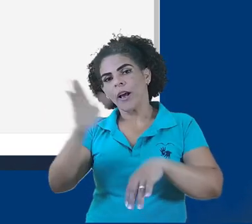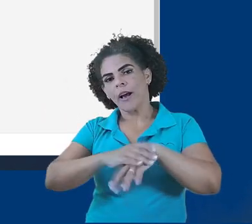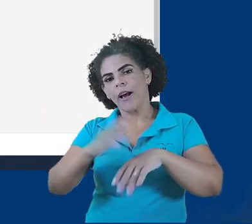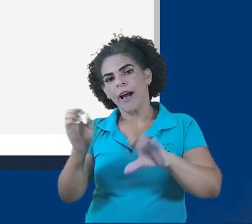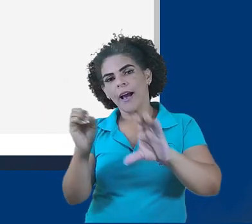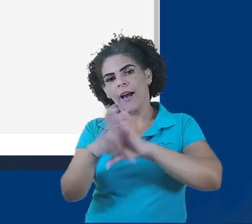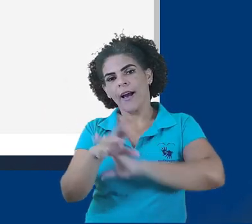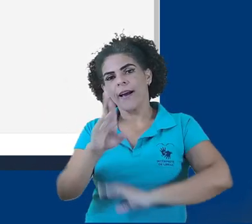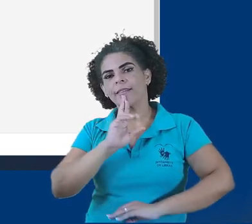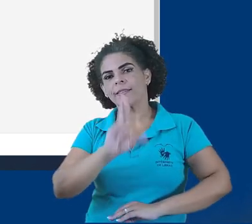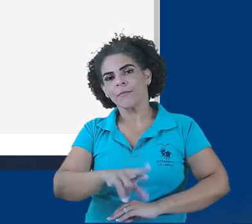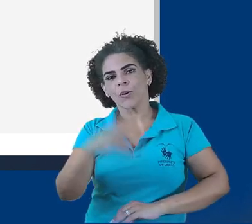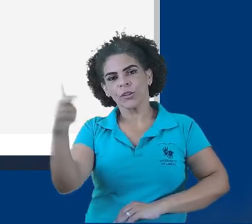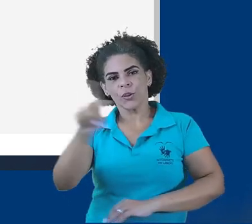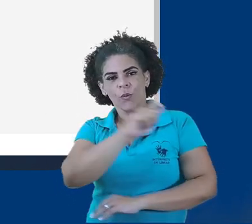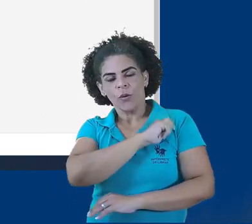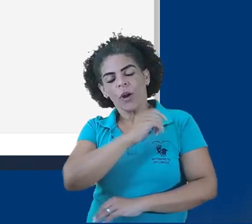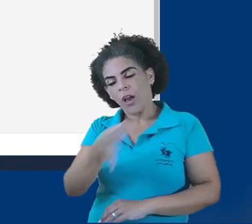estudante. Muito bem.